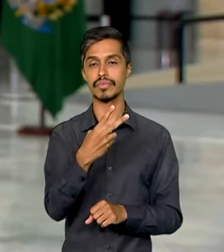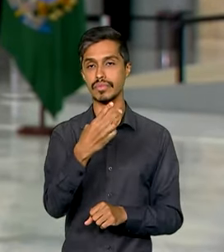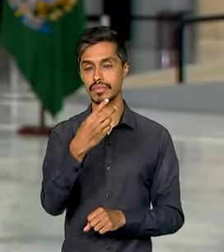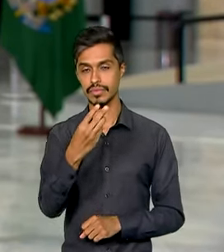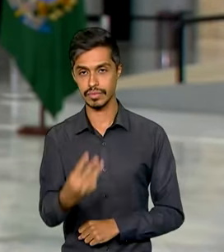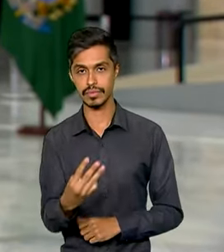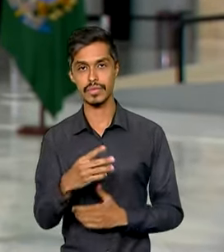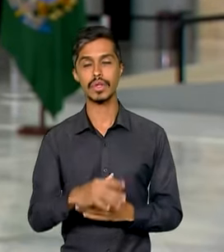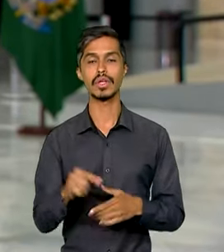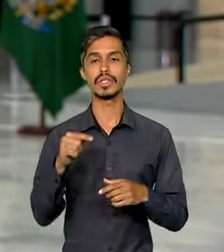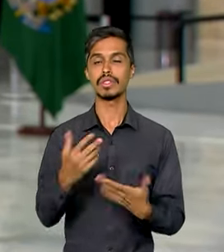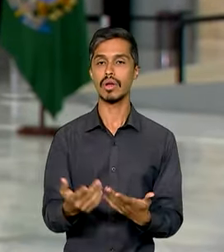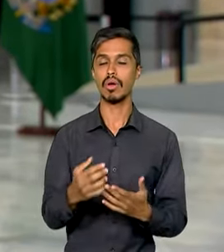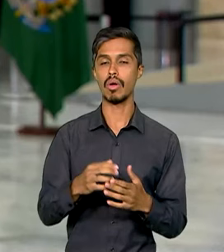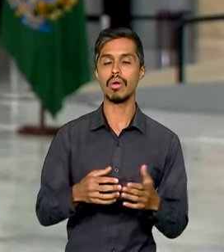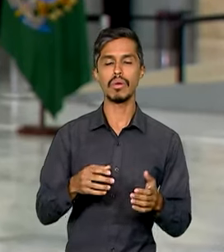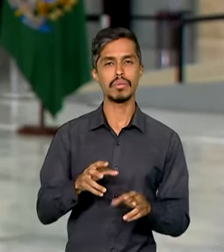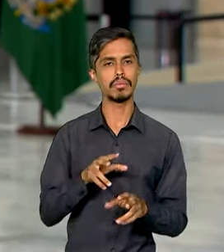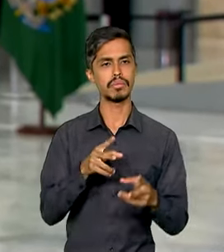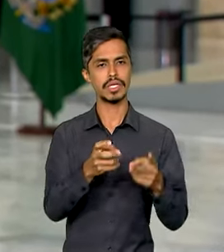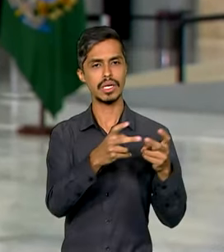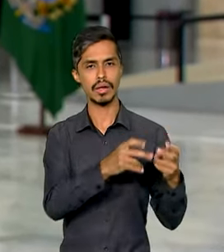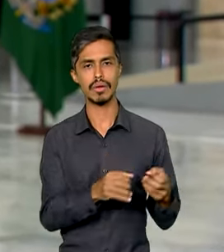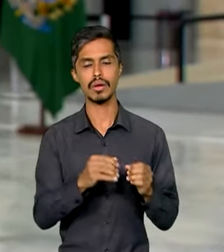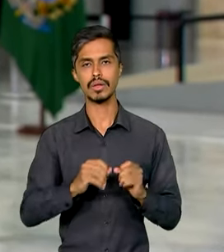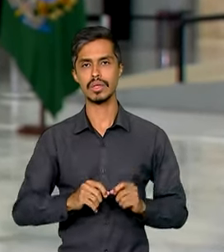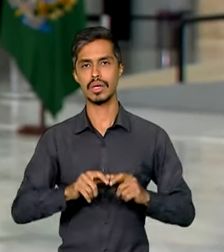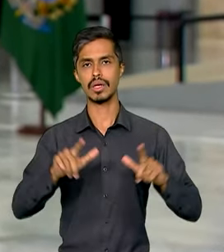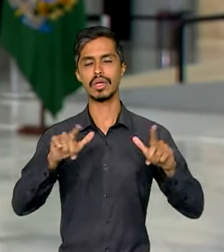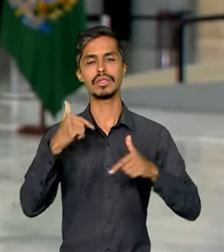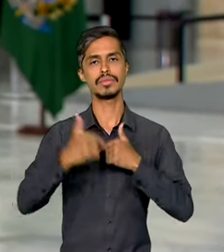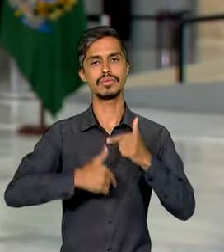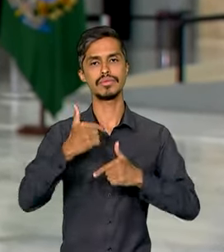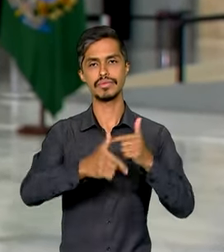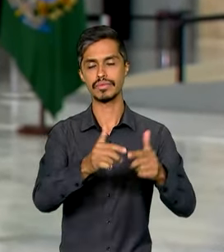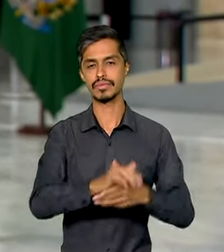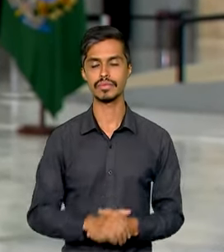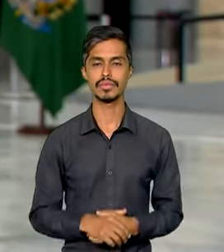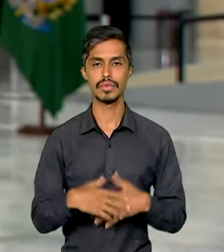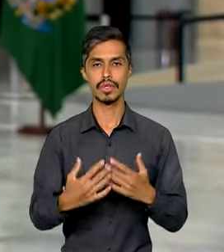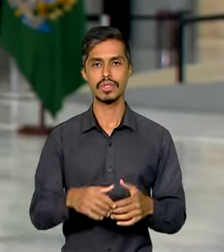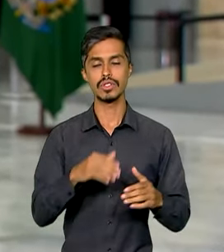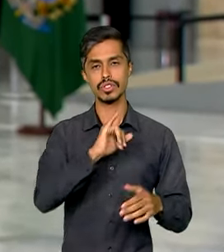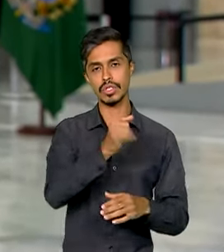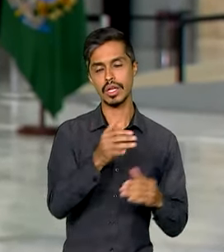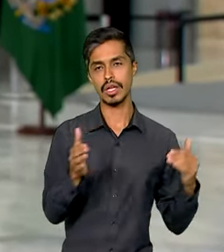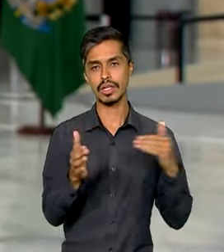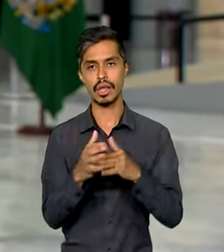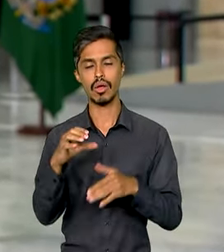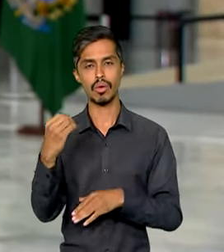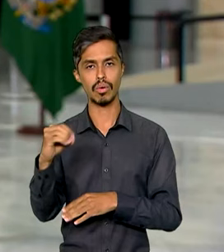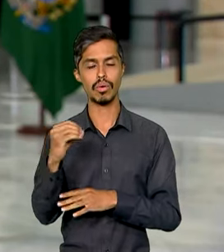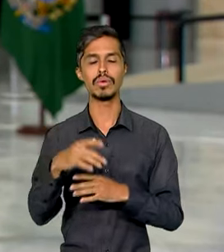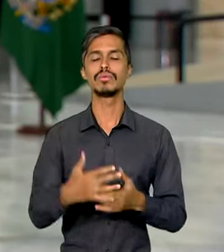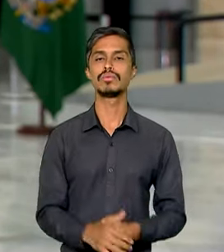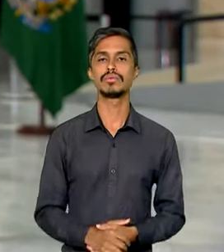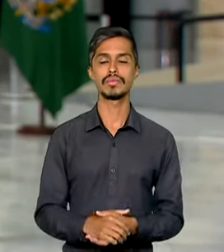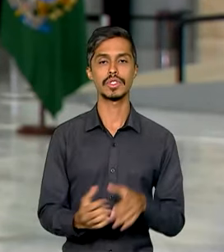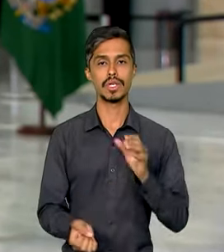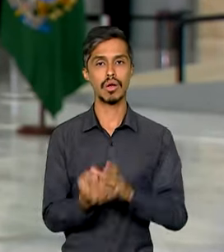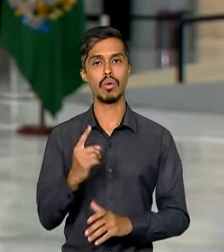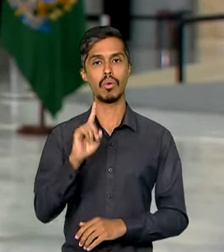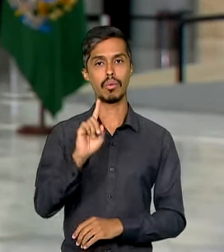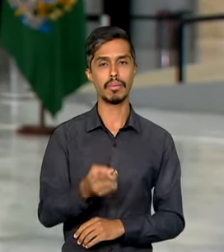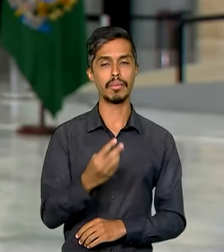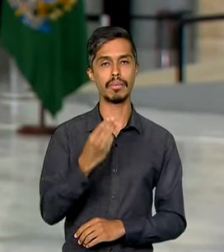Ministério registrou um crescimento na geração de empregos. Durante o período de janeiro a outubro, foram criados aproximadamente 1